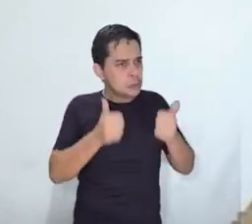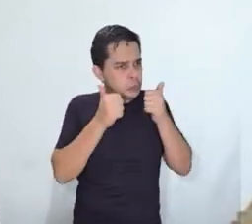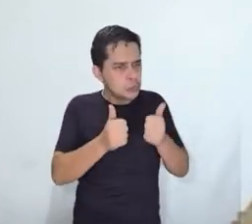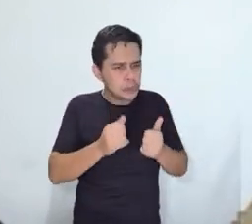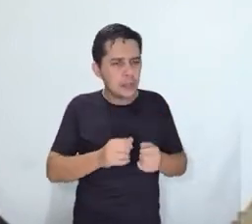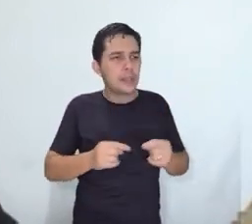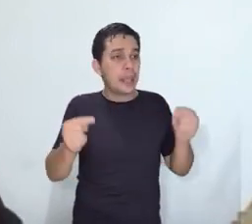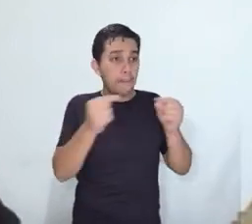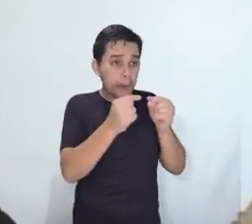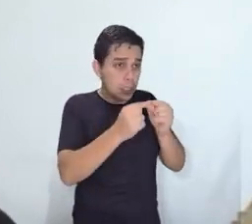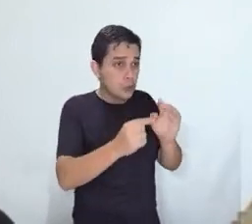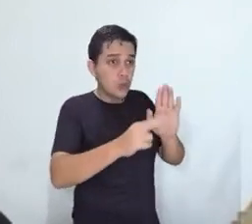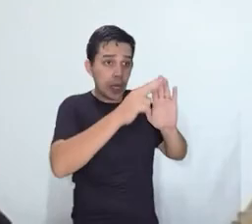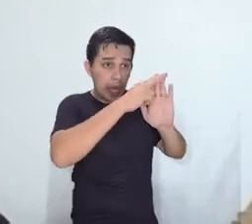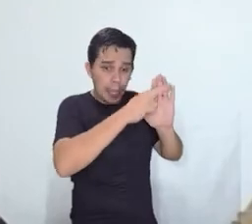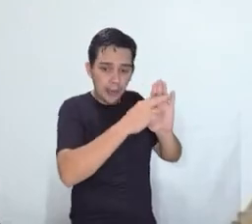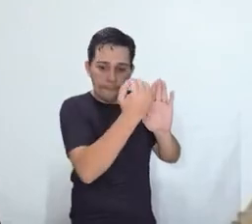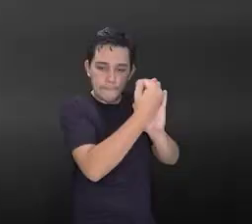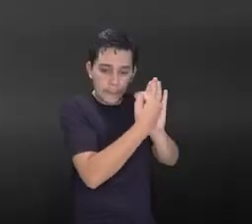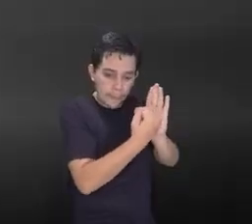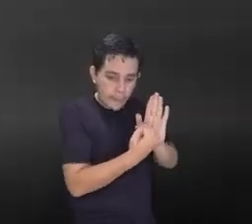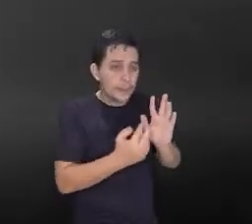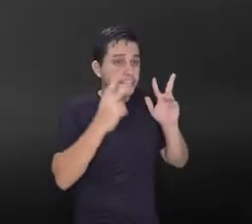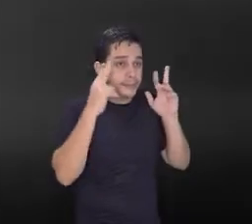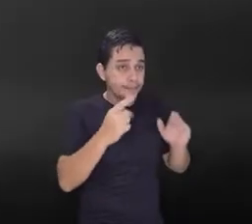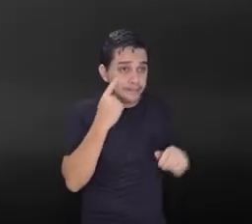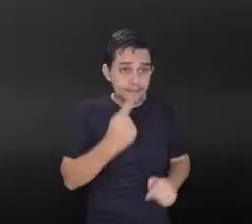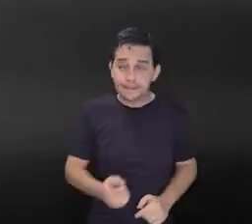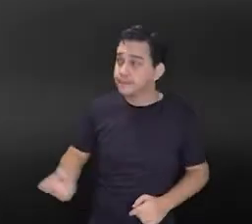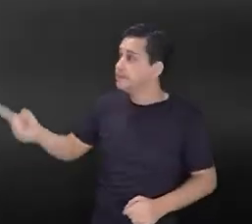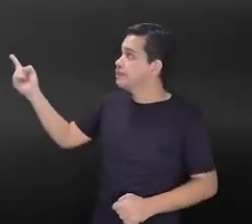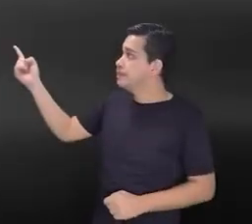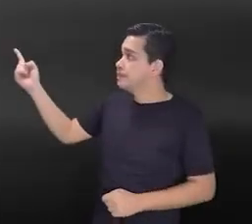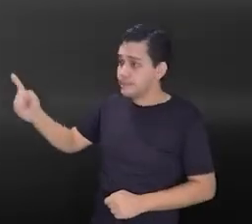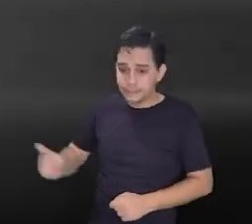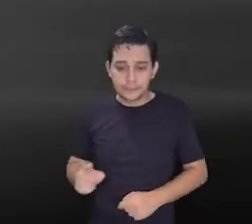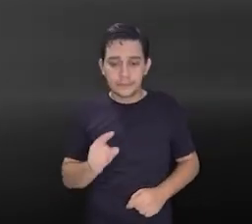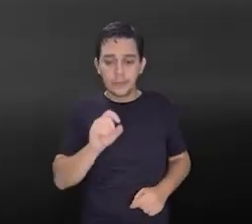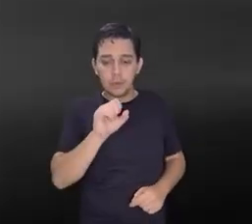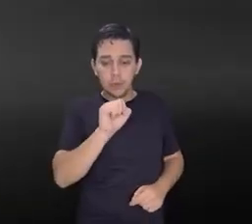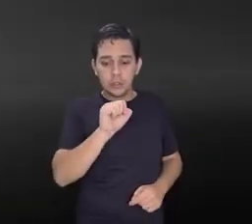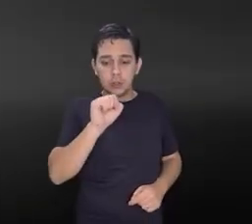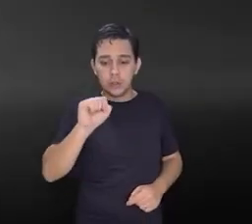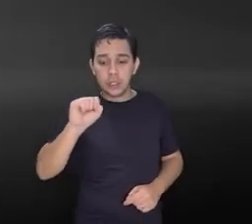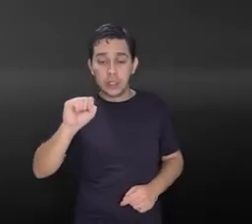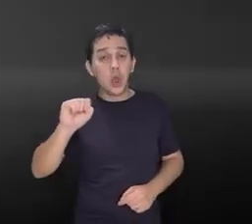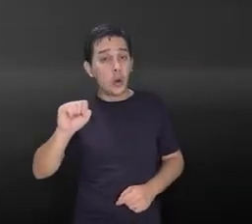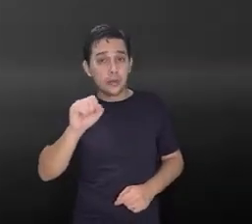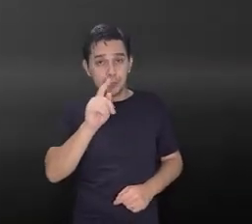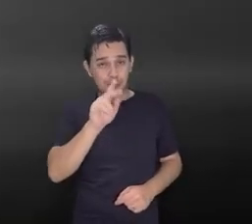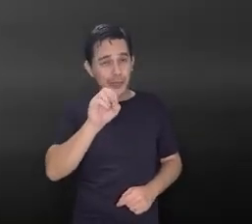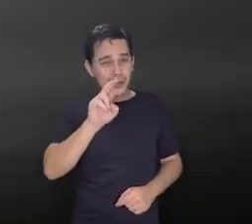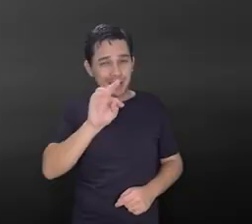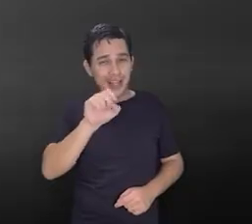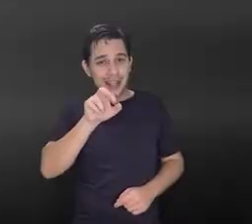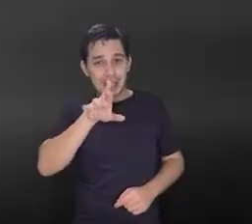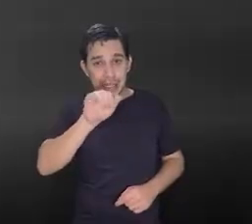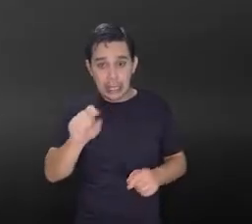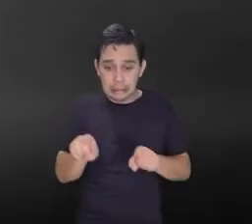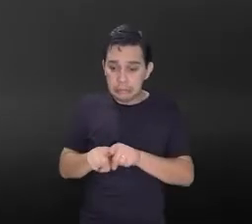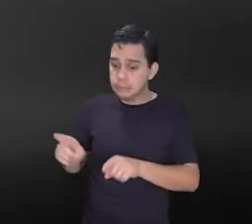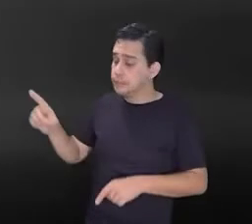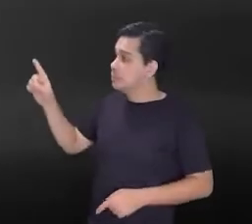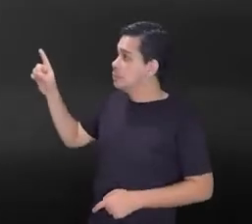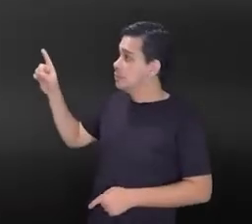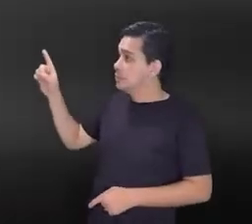e de acordo com os padrões preconizados na portaria 888 do Ministério de Saúde e na